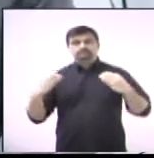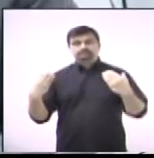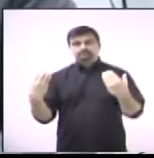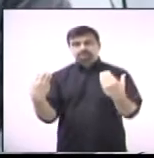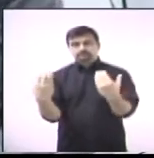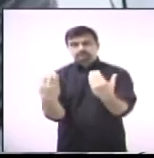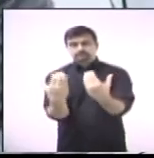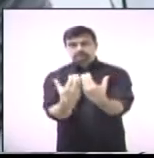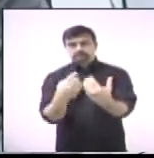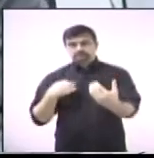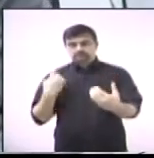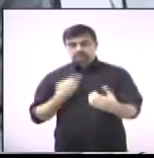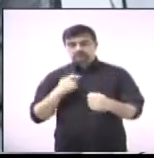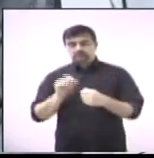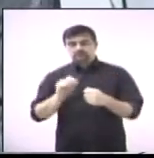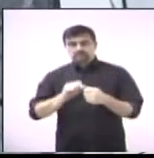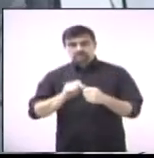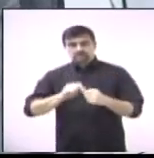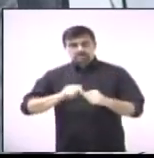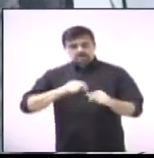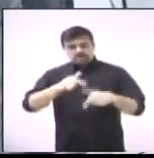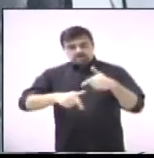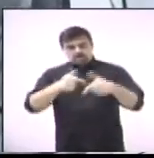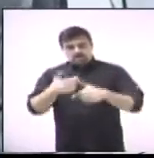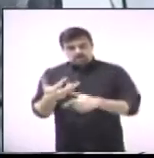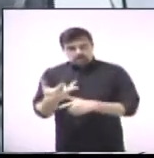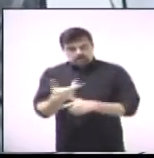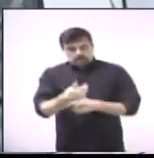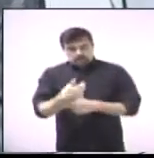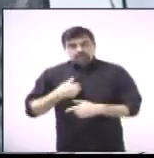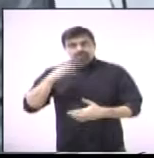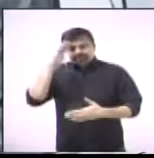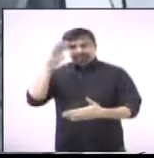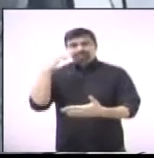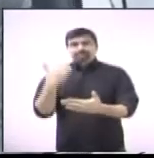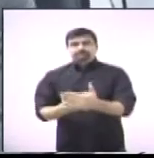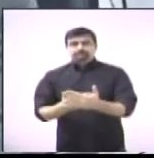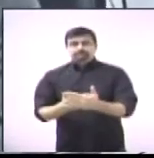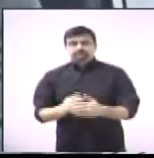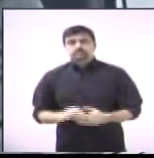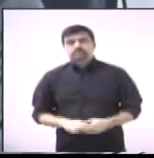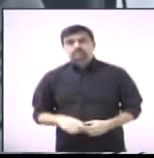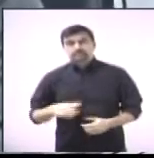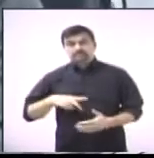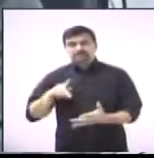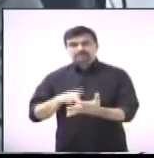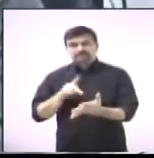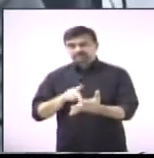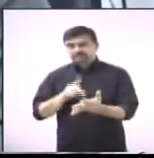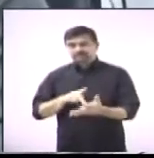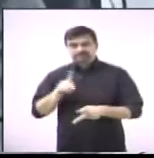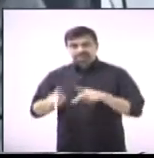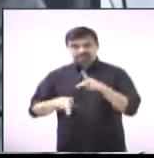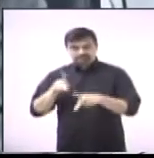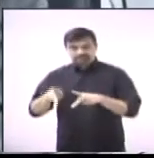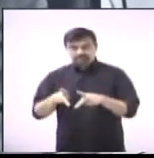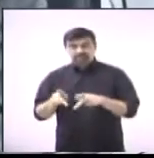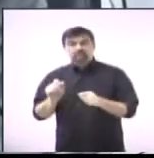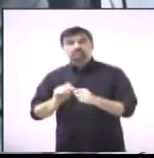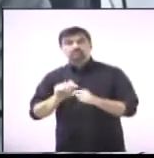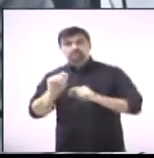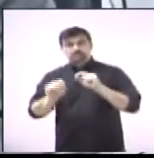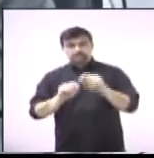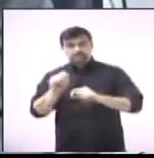é o que fazemos dela. Eu acredito muito nisso. Na verdade, muitas vezes a população acaba